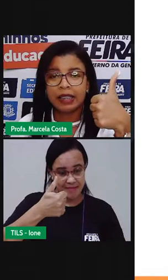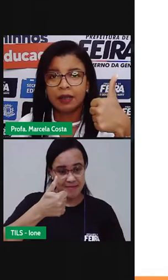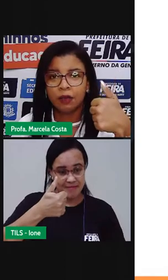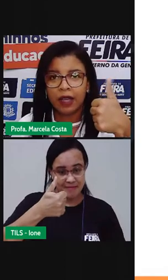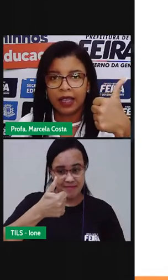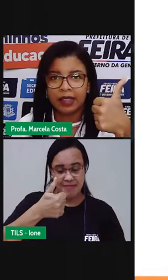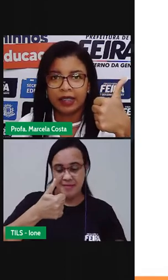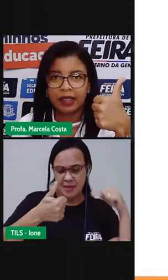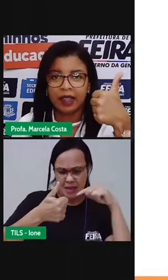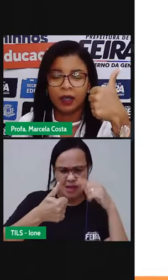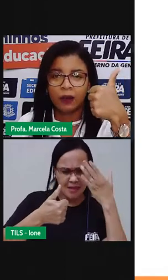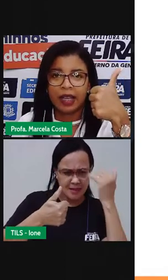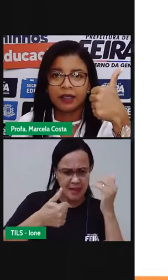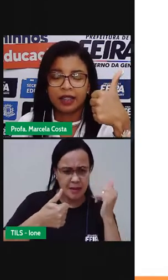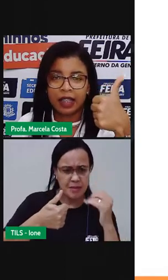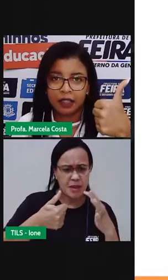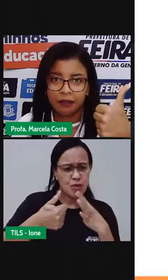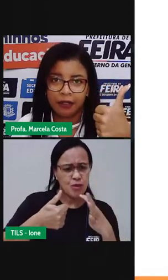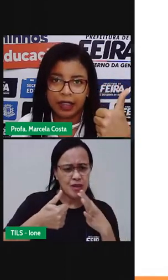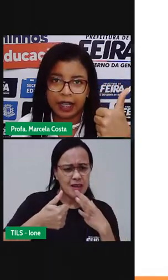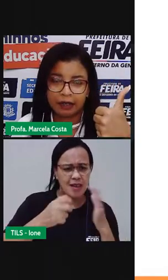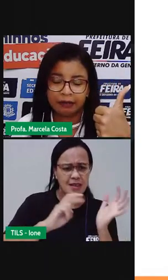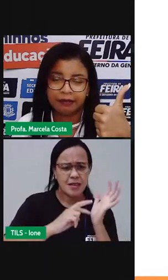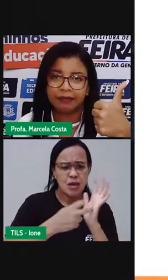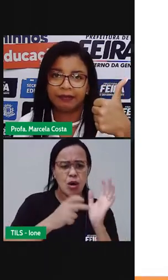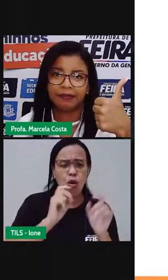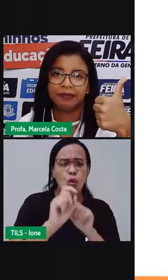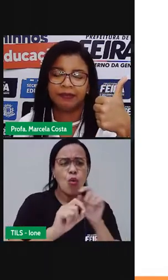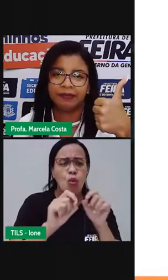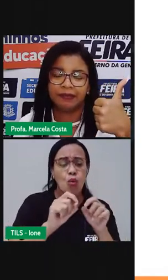Que símbolo é esse? O é isso significa?